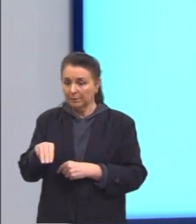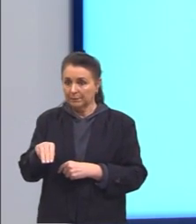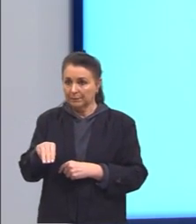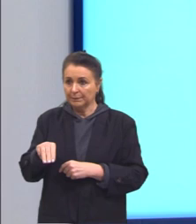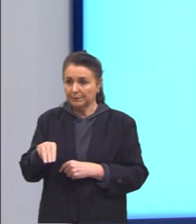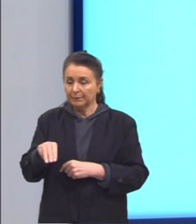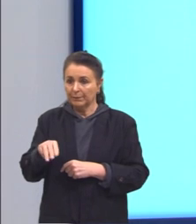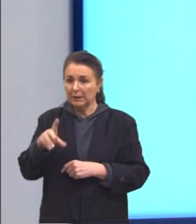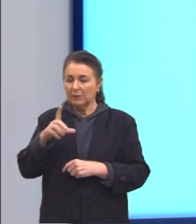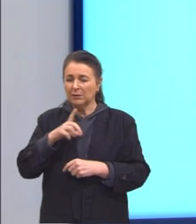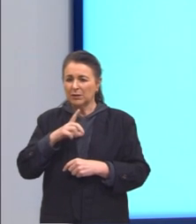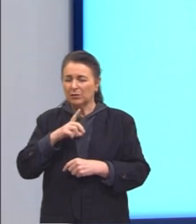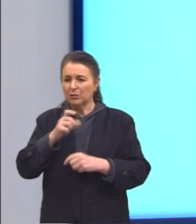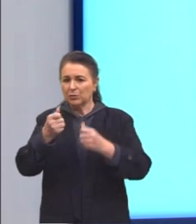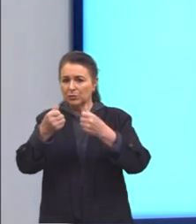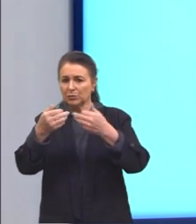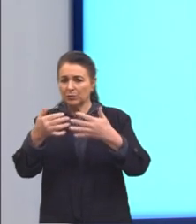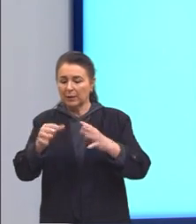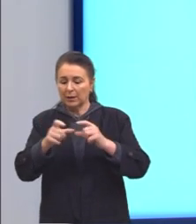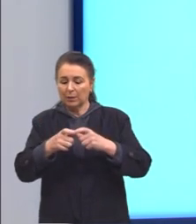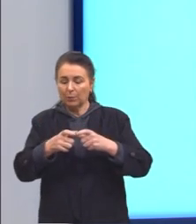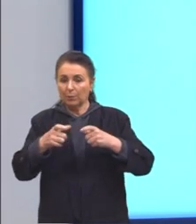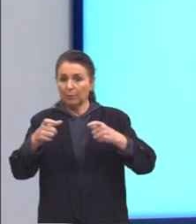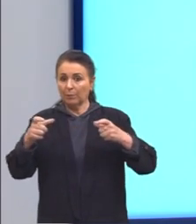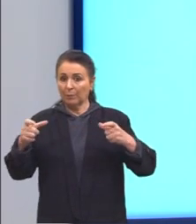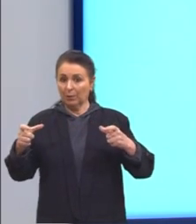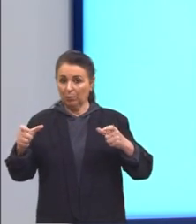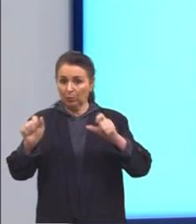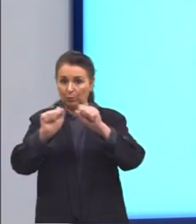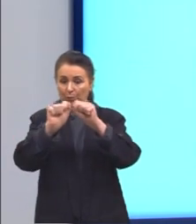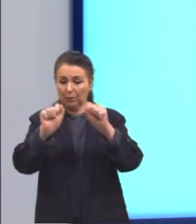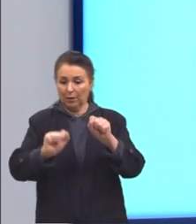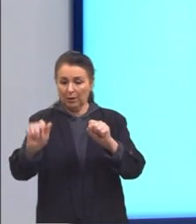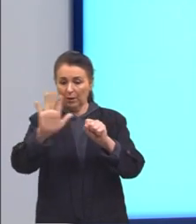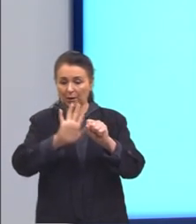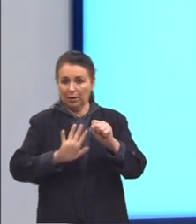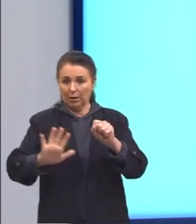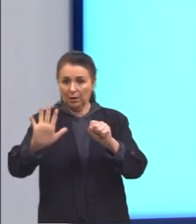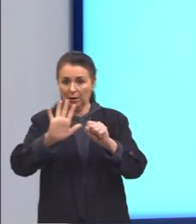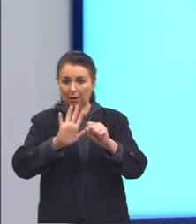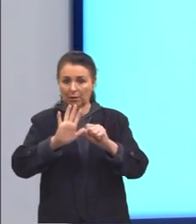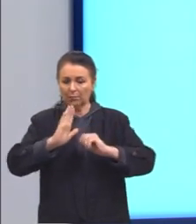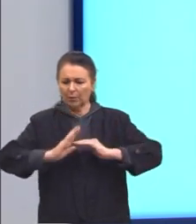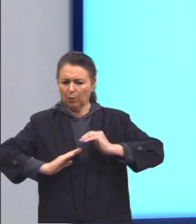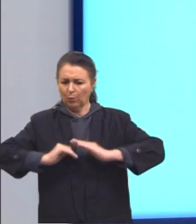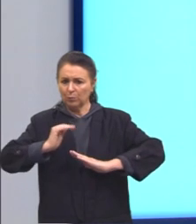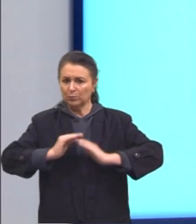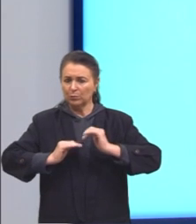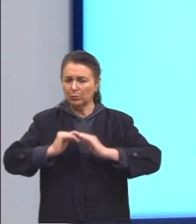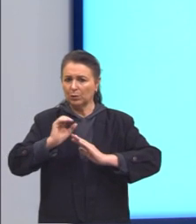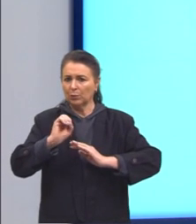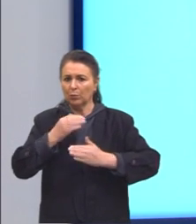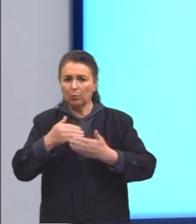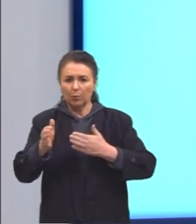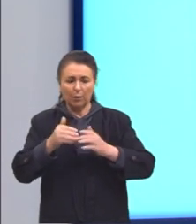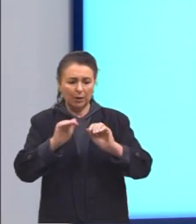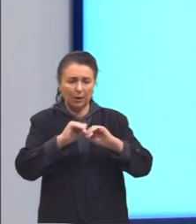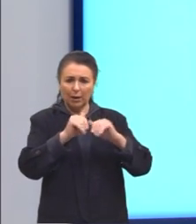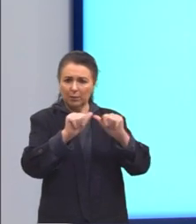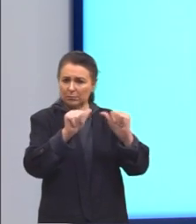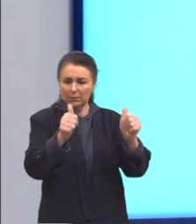Quando a gente fala em aumento na área, seja ali a área construída ou aumento na área de qualquer figura,